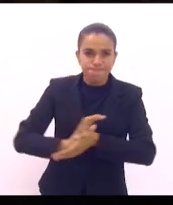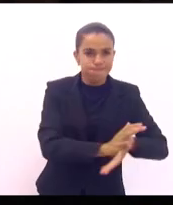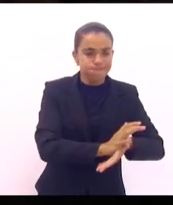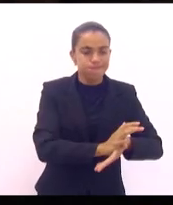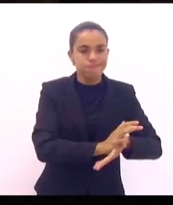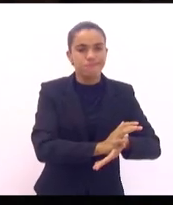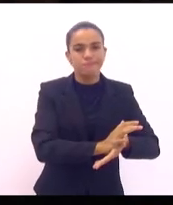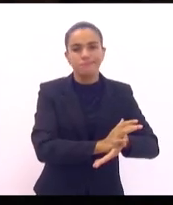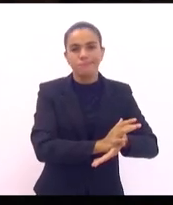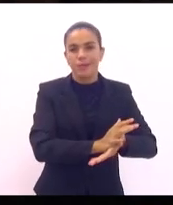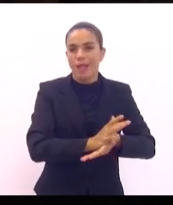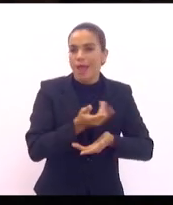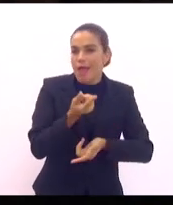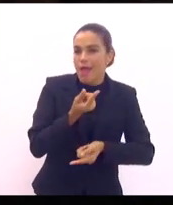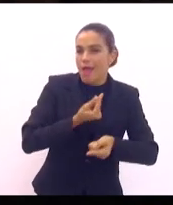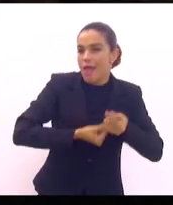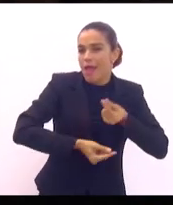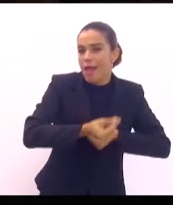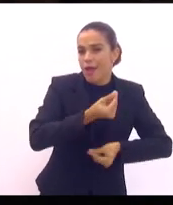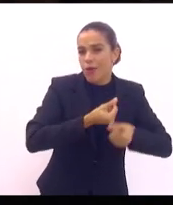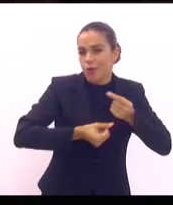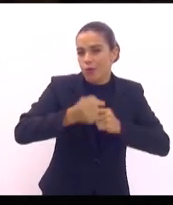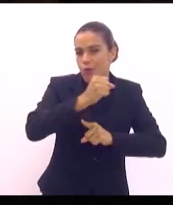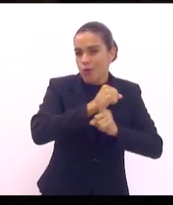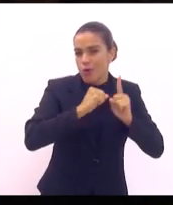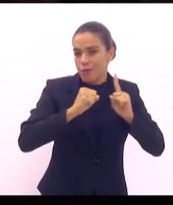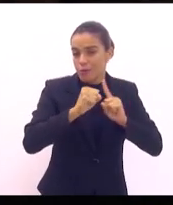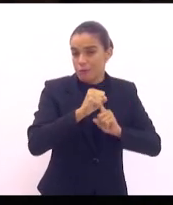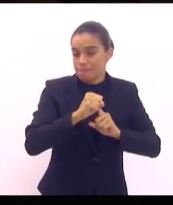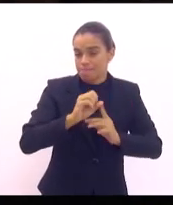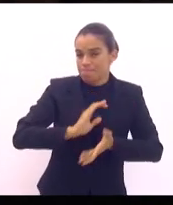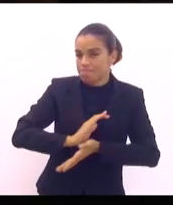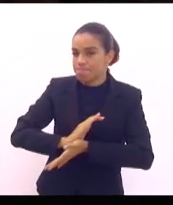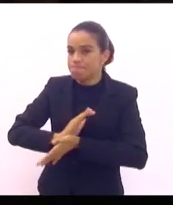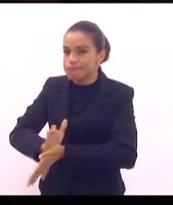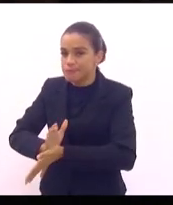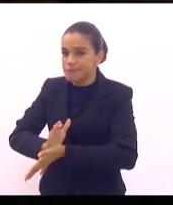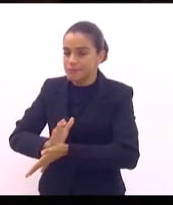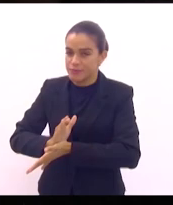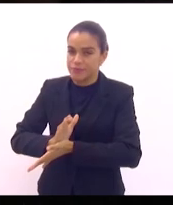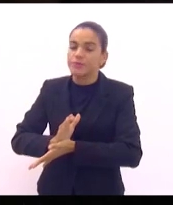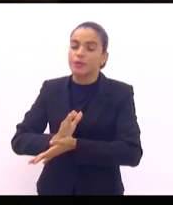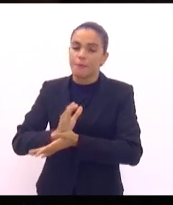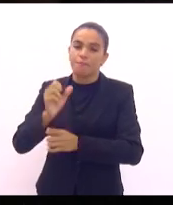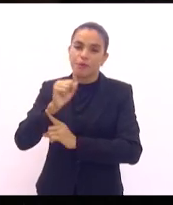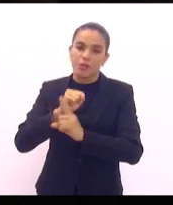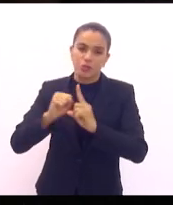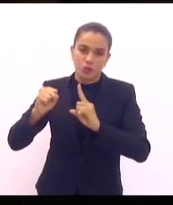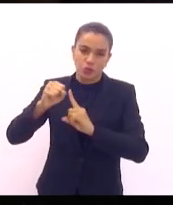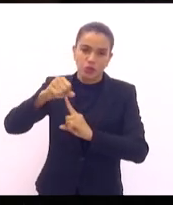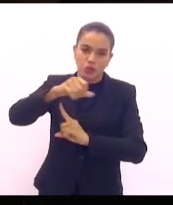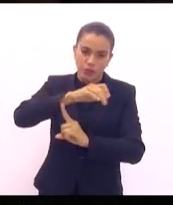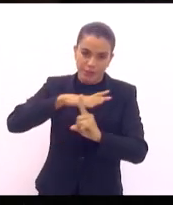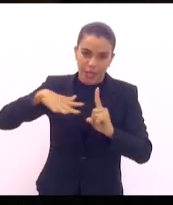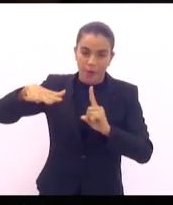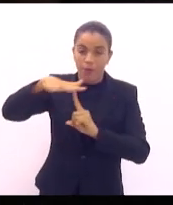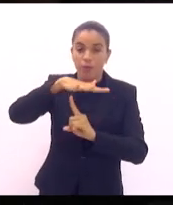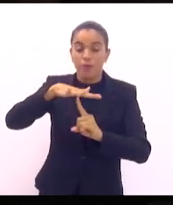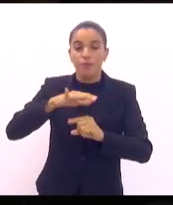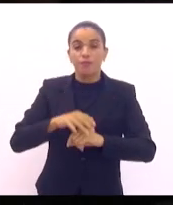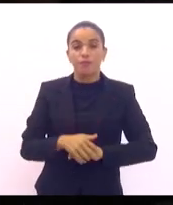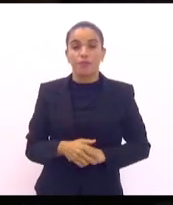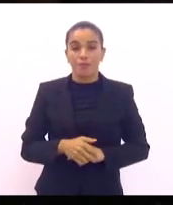sejam econômicos, quer sejam sociais. E esse